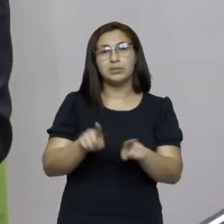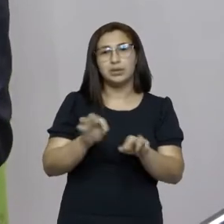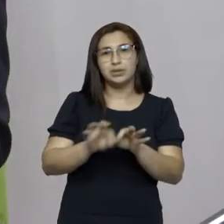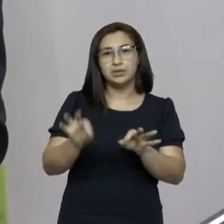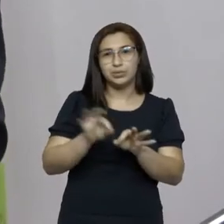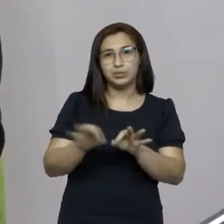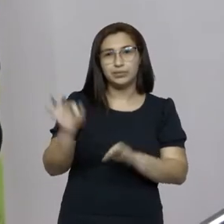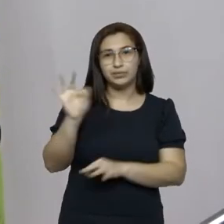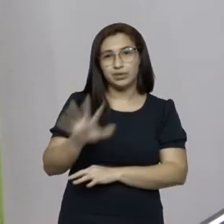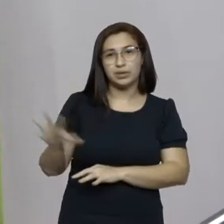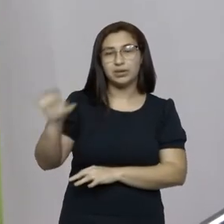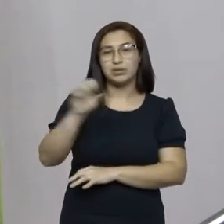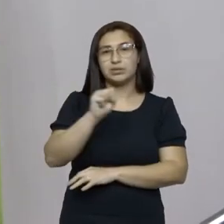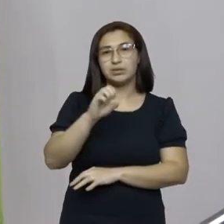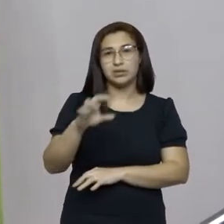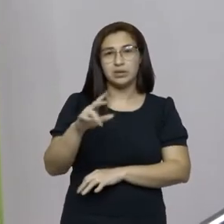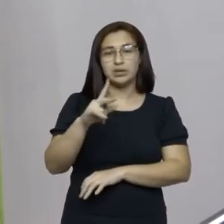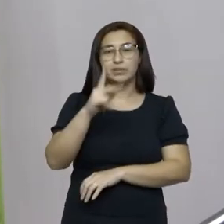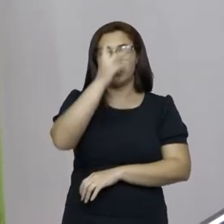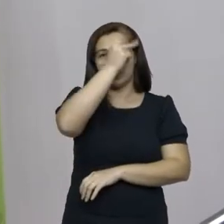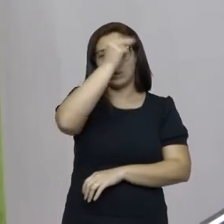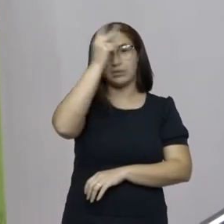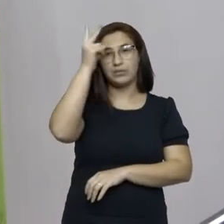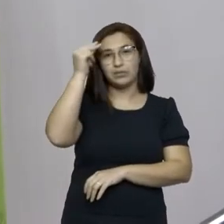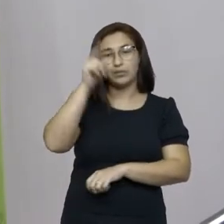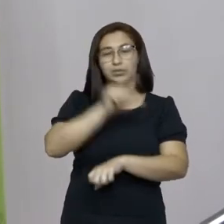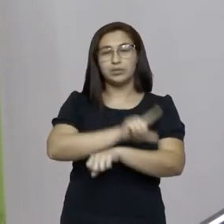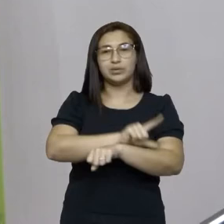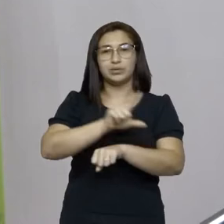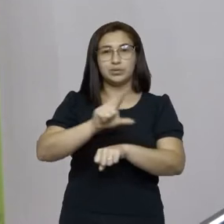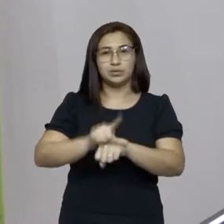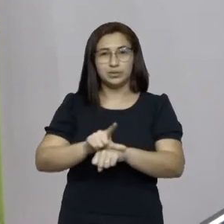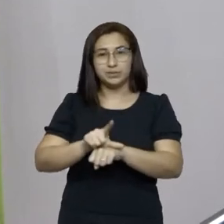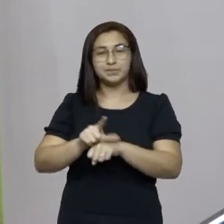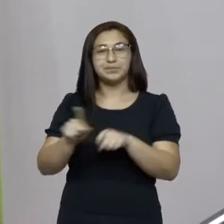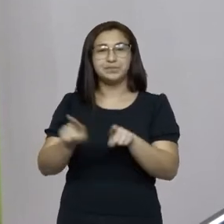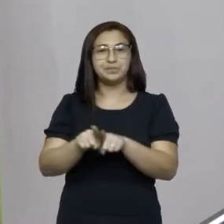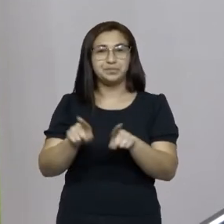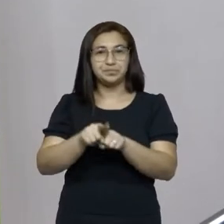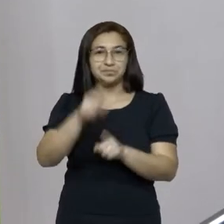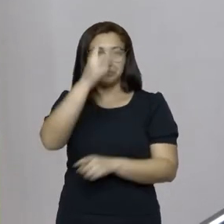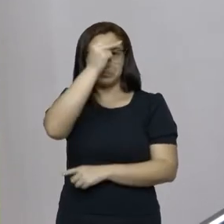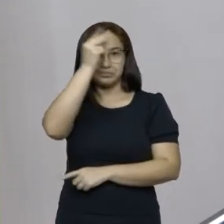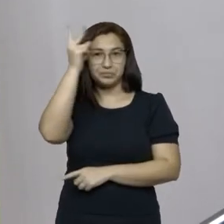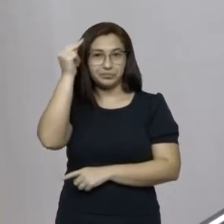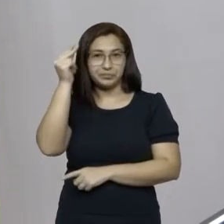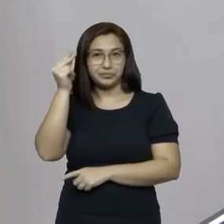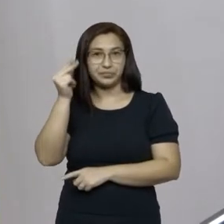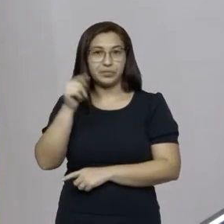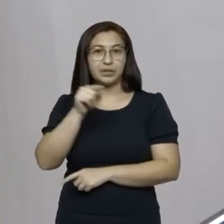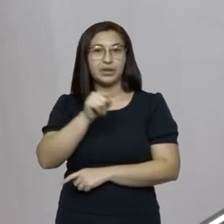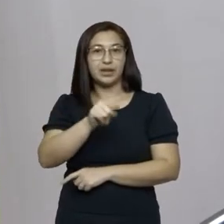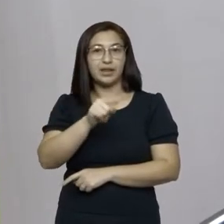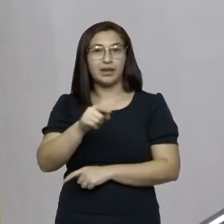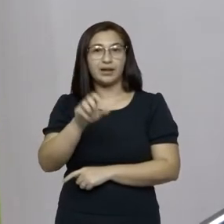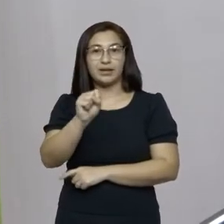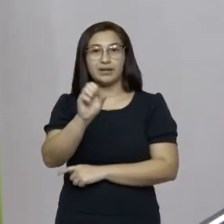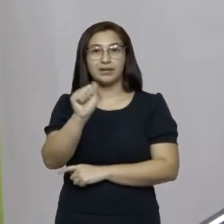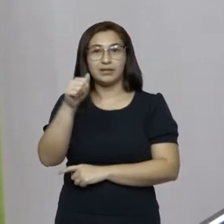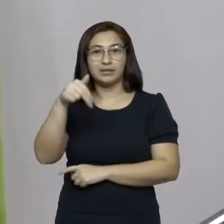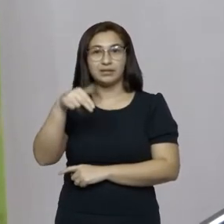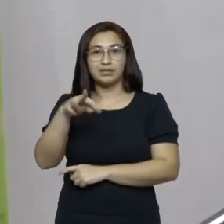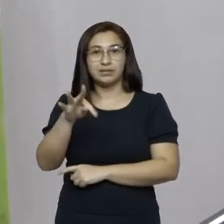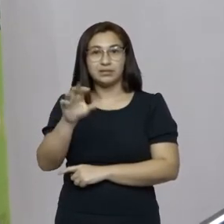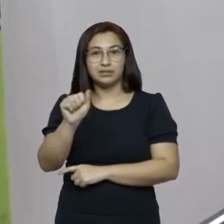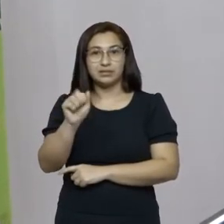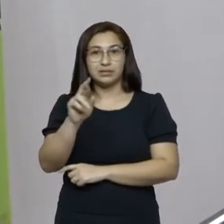Prefeitura de Lages, a Prefeitura de Santa Rosa Lima, que é a capital